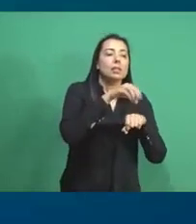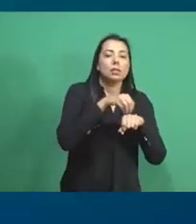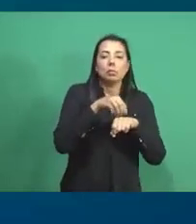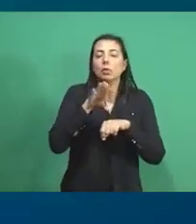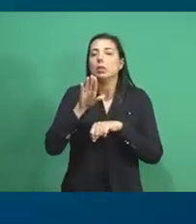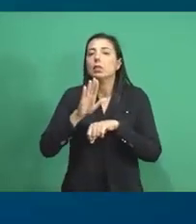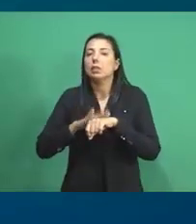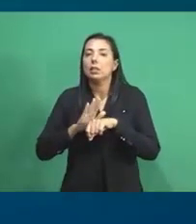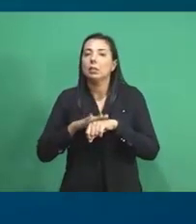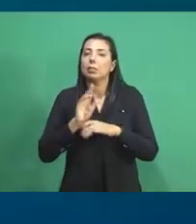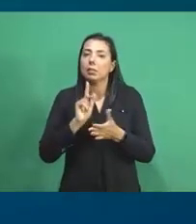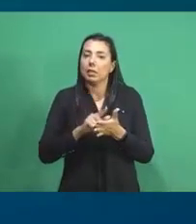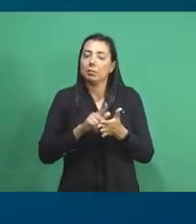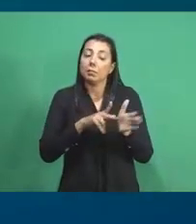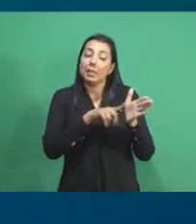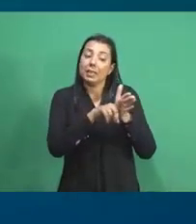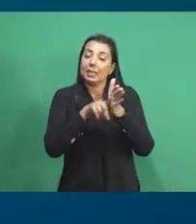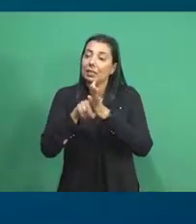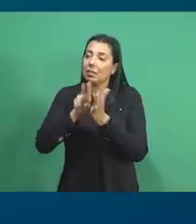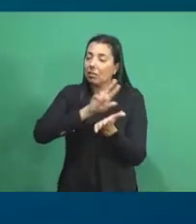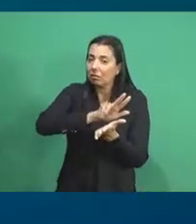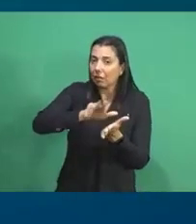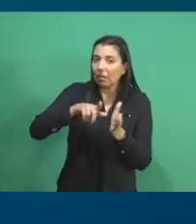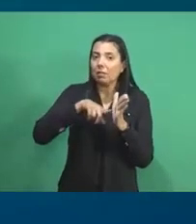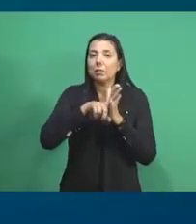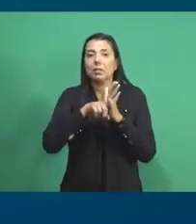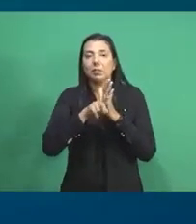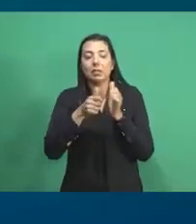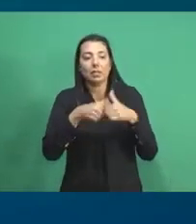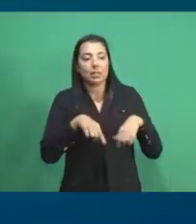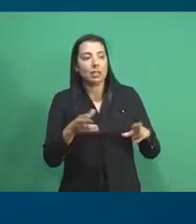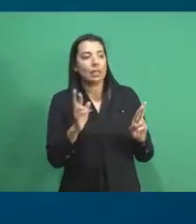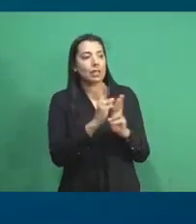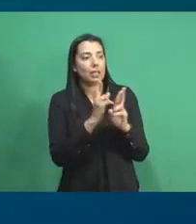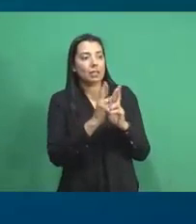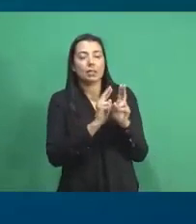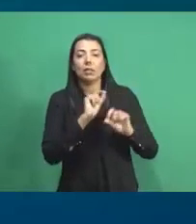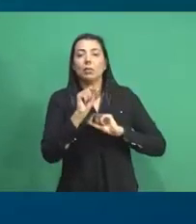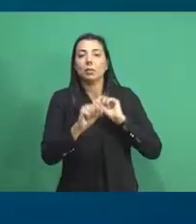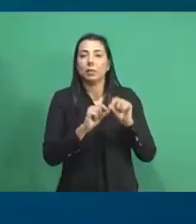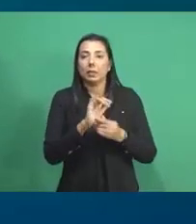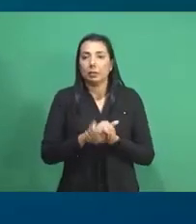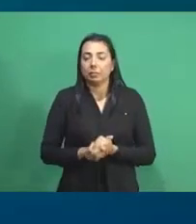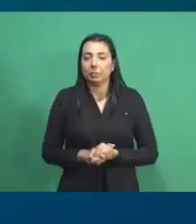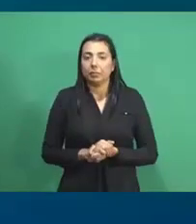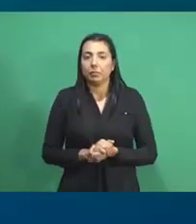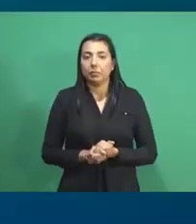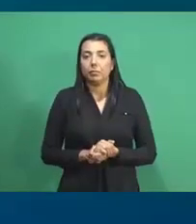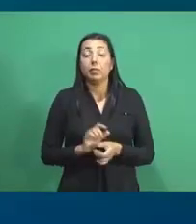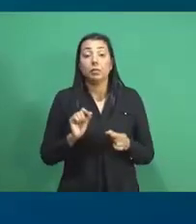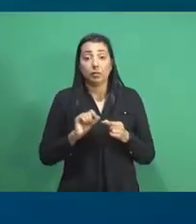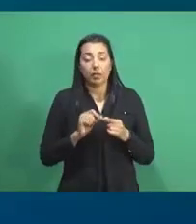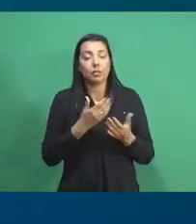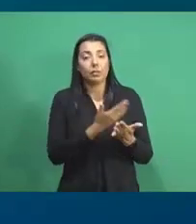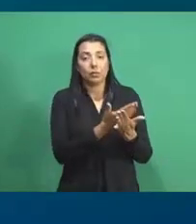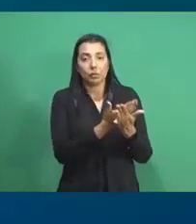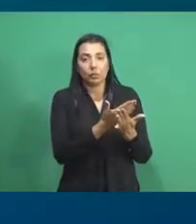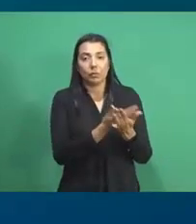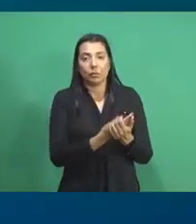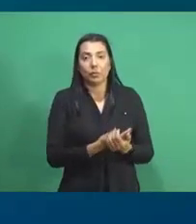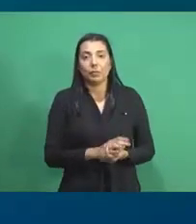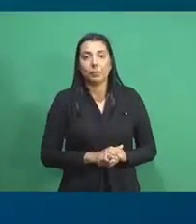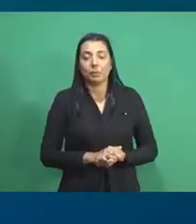real para pesquisadores, para os diversos pesquisadores que estão envolvidos com a realização desses estudos.